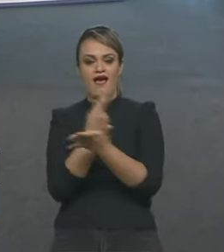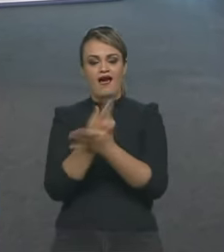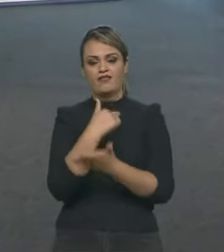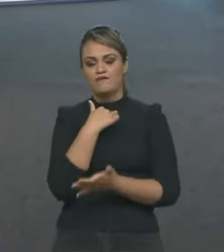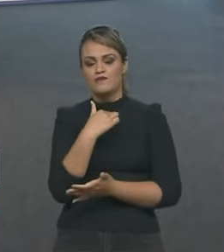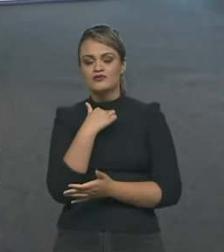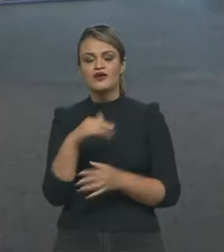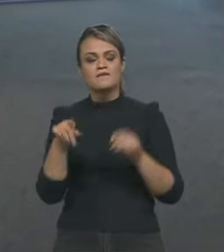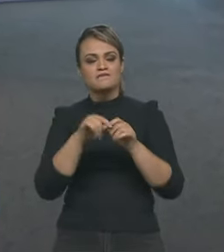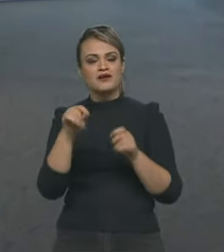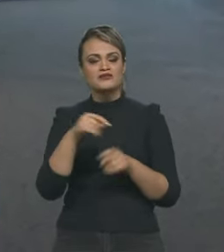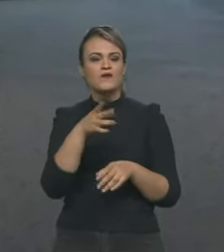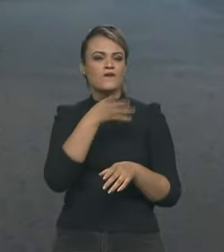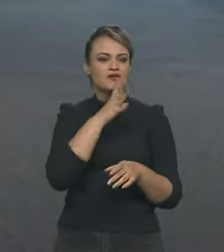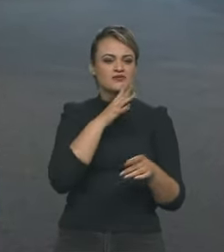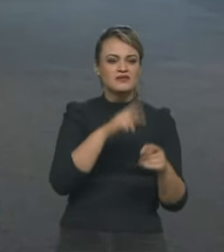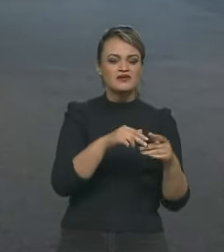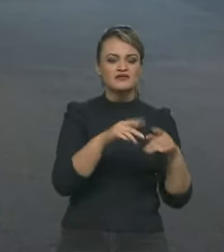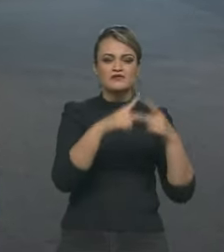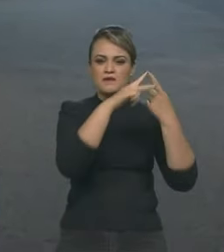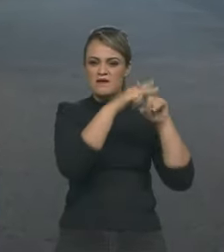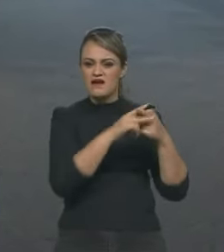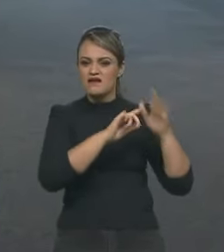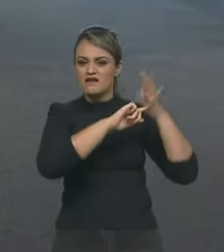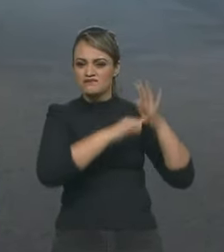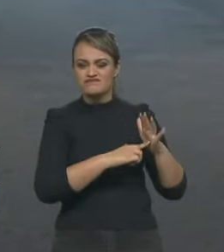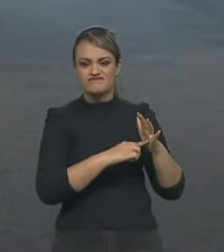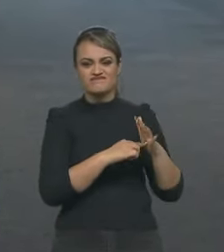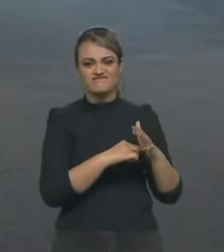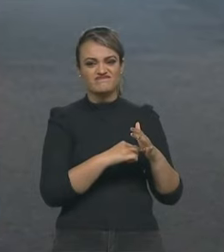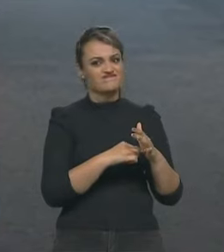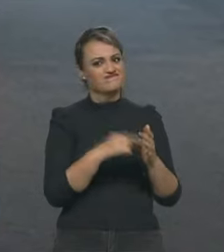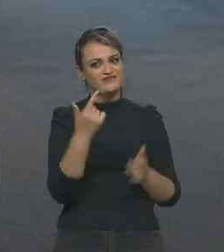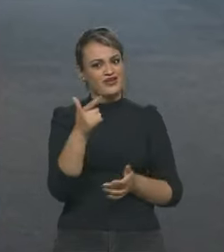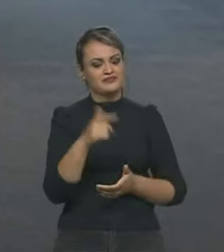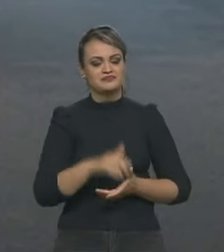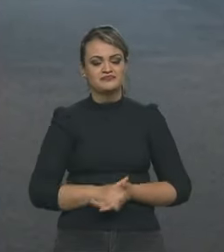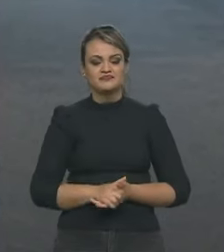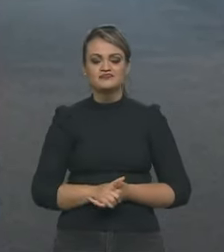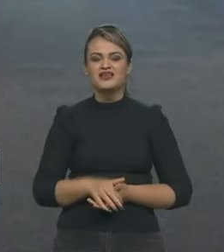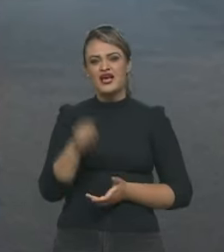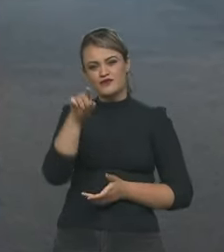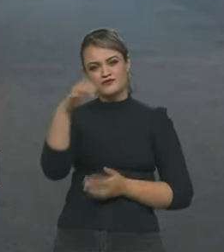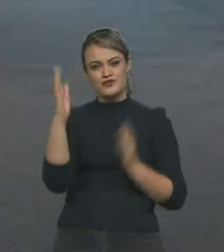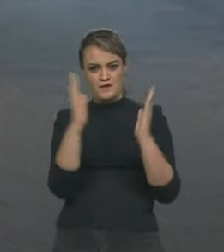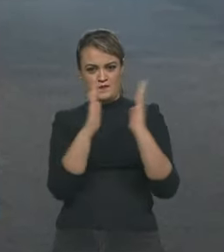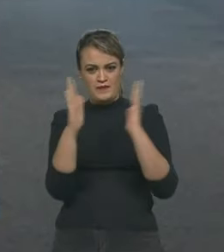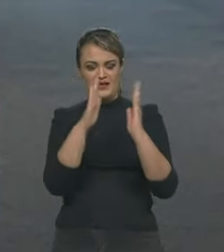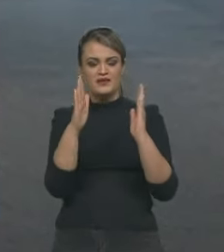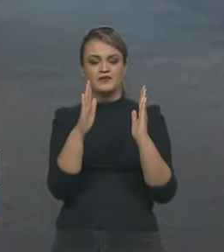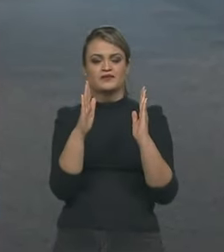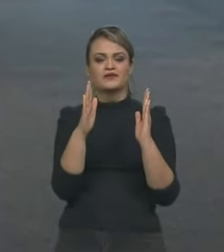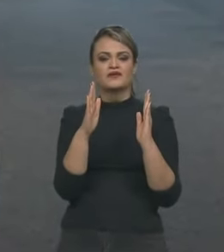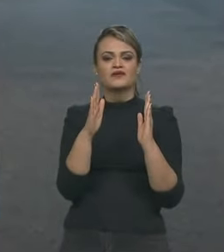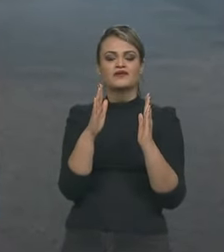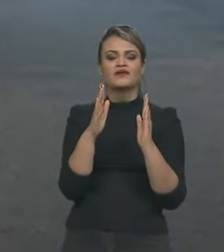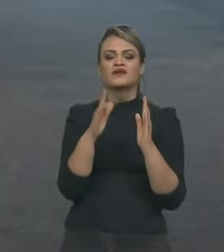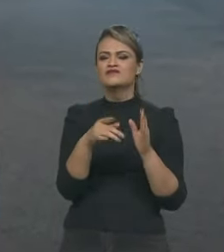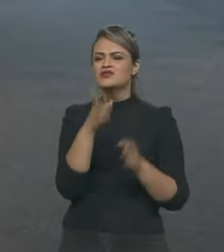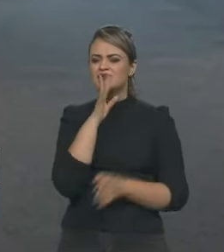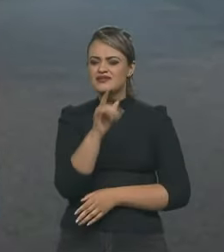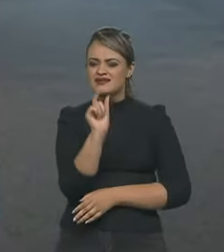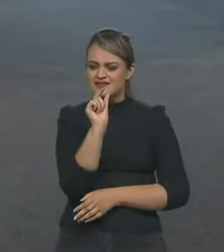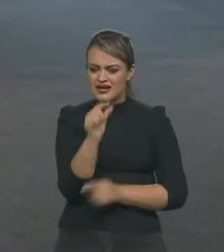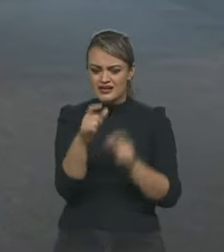mas os conhecimentos gerais de mecânica, eu acho que não tem nenhum. Porque você, durante a carreira inteira, você estava lá, olha, cada